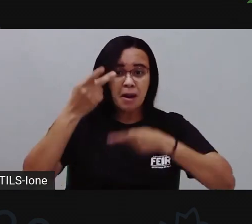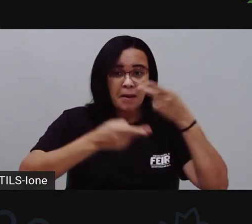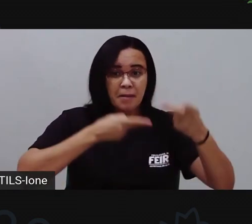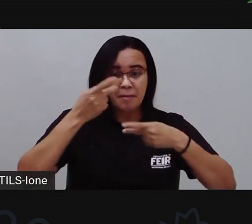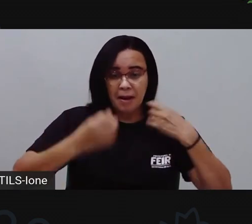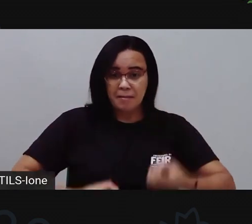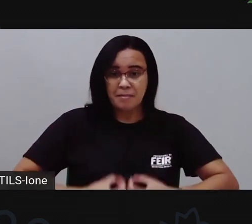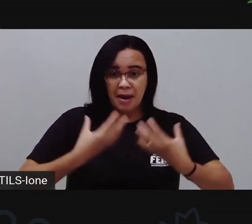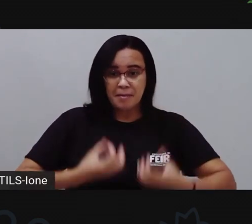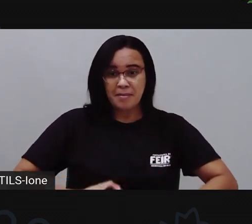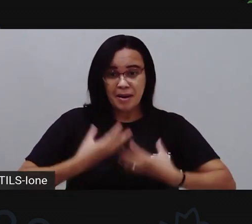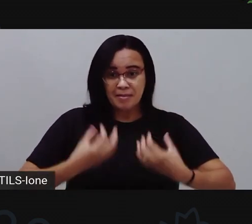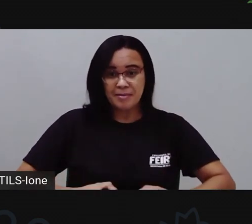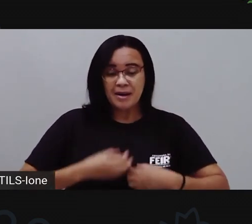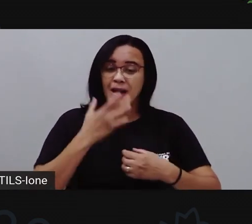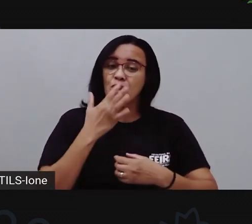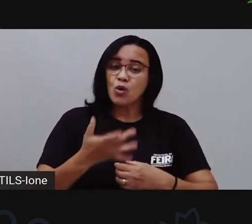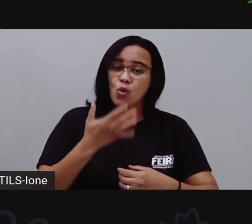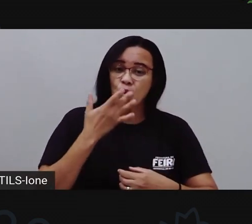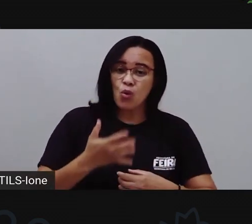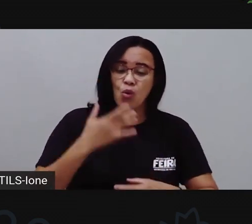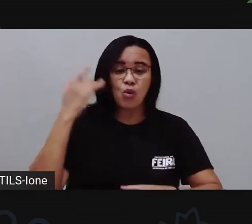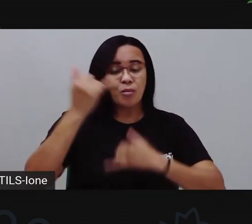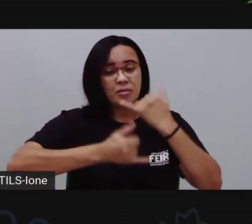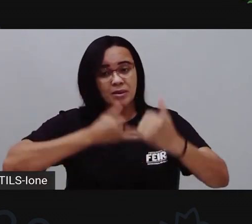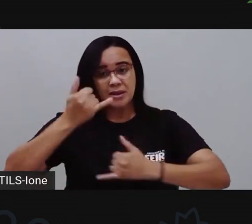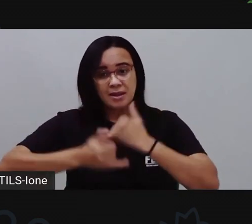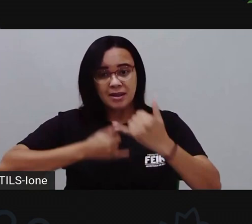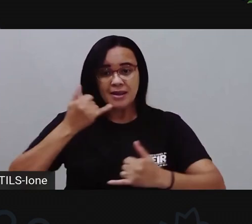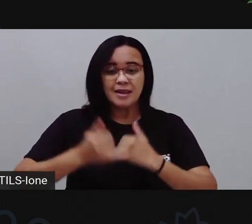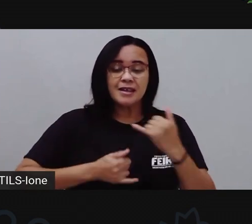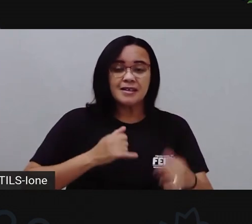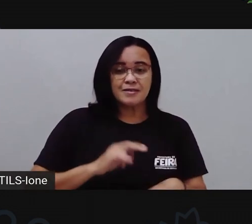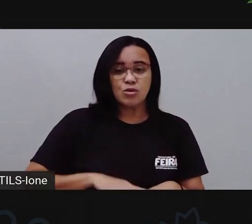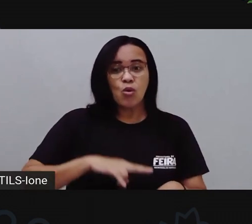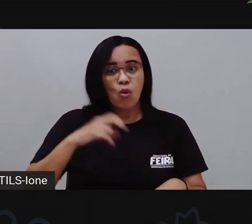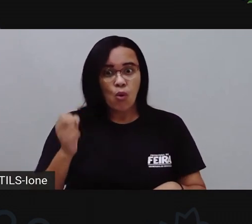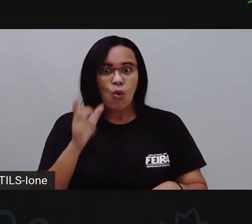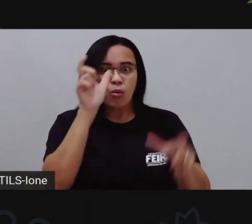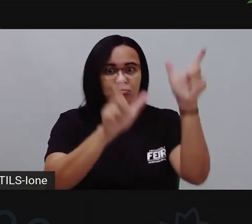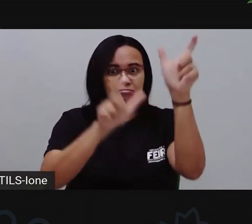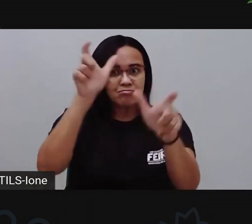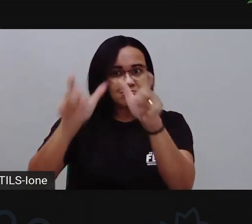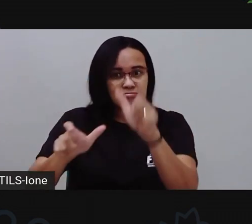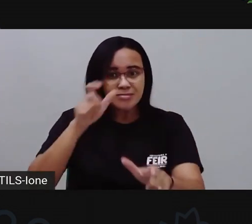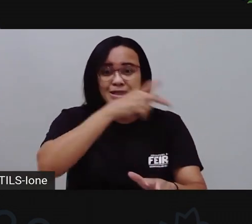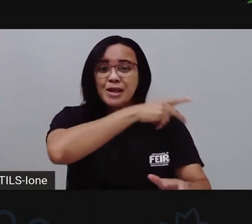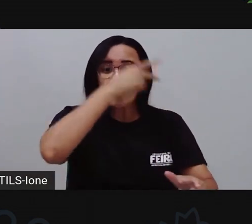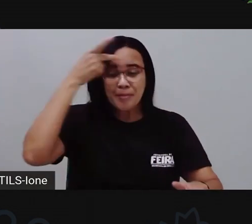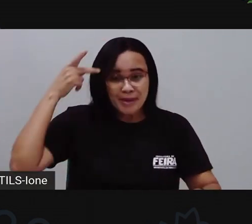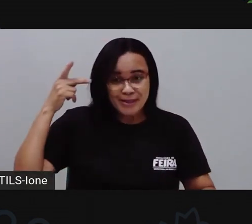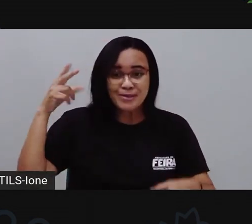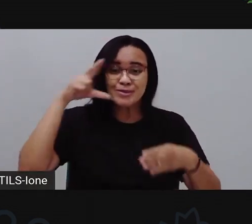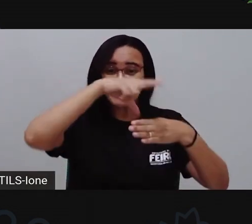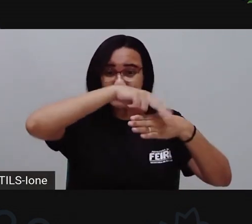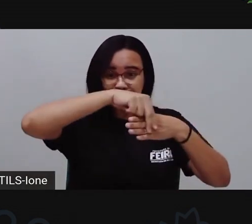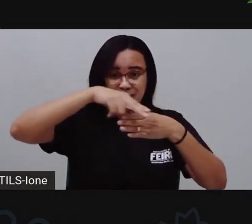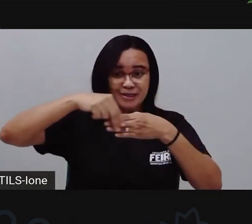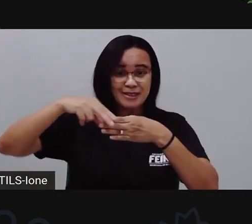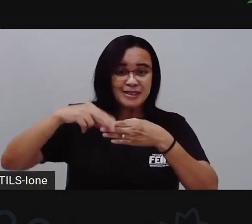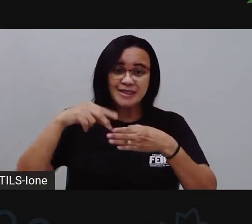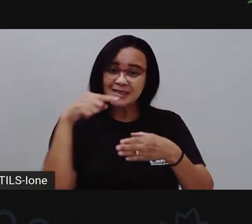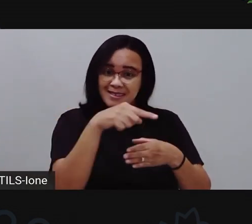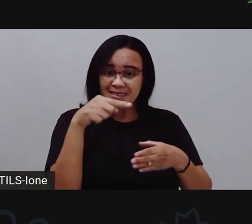cores. Então, você pode falar das cores, brinquedos, né? Você pode falar de pessoas, como nesse cordel aqui, ó, dos